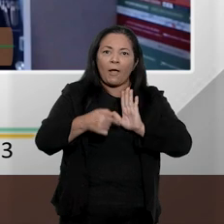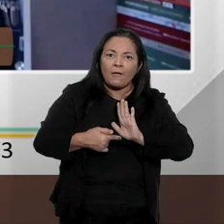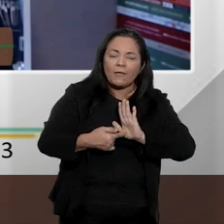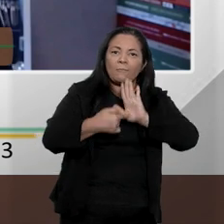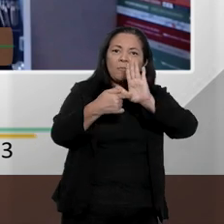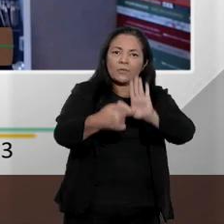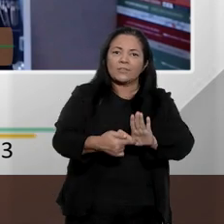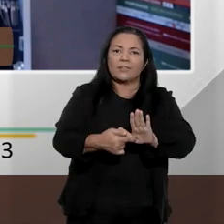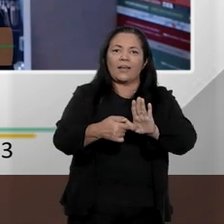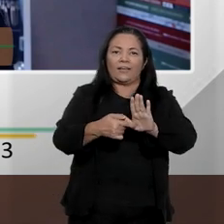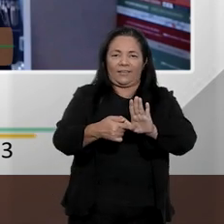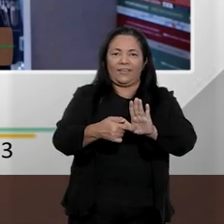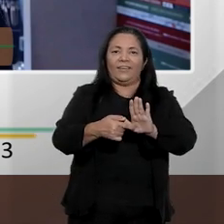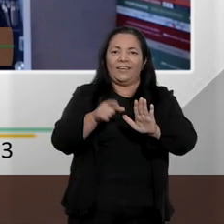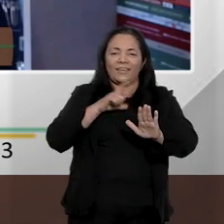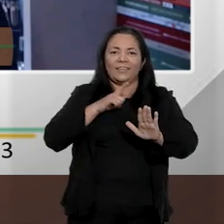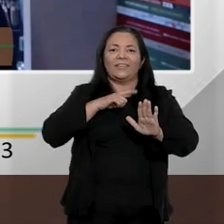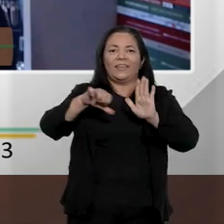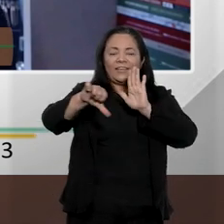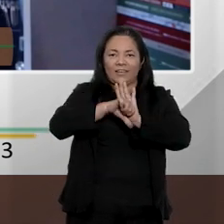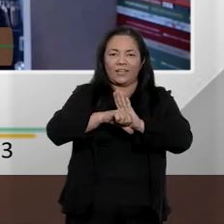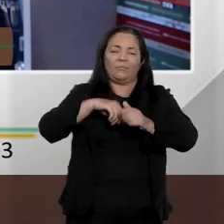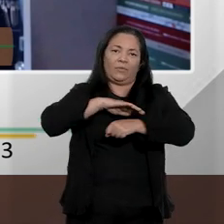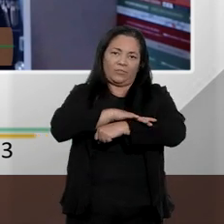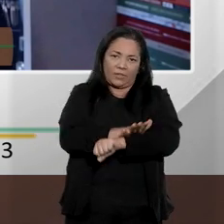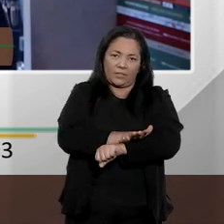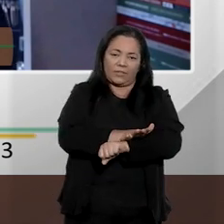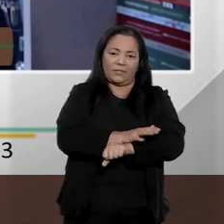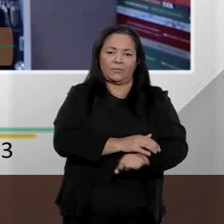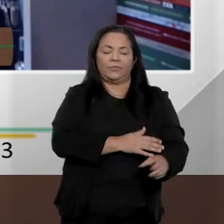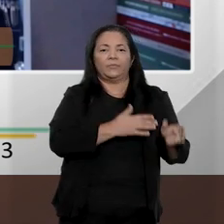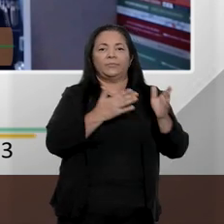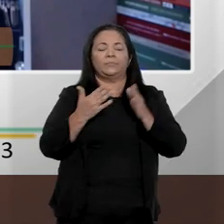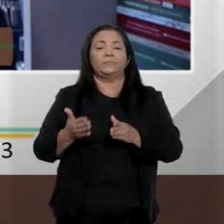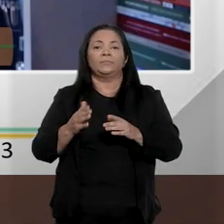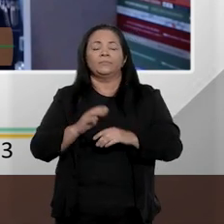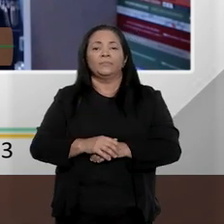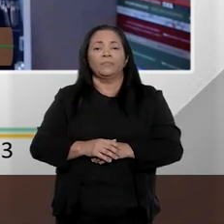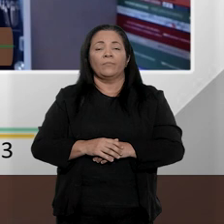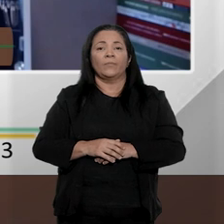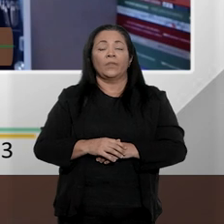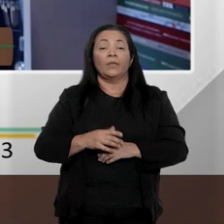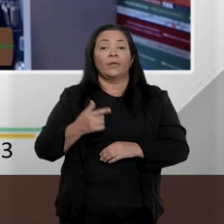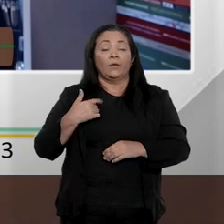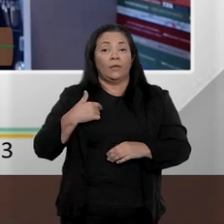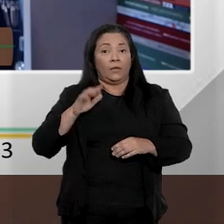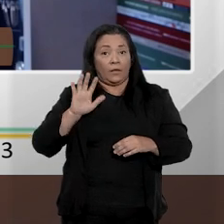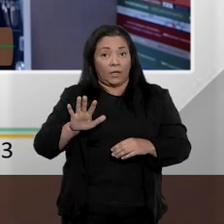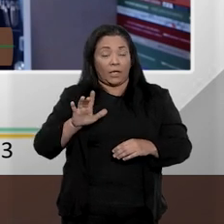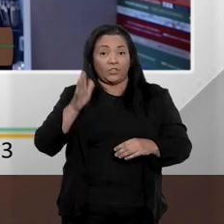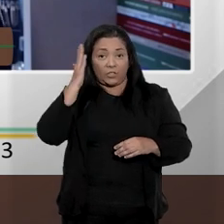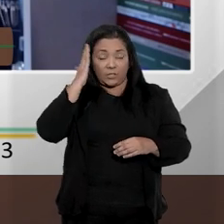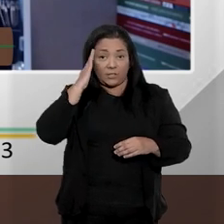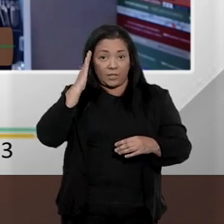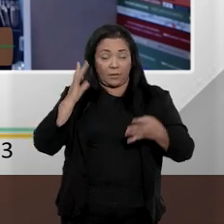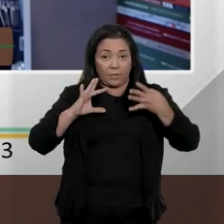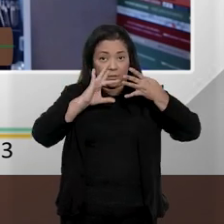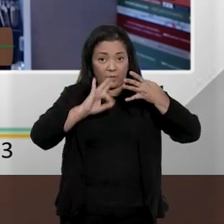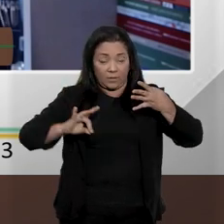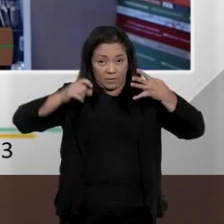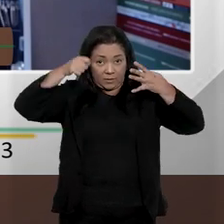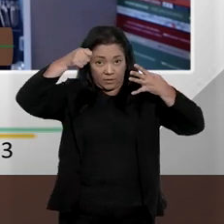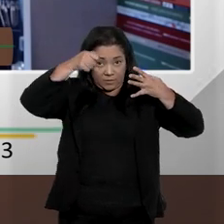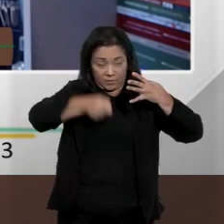É também importante, eu sempre tento fazer esse contraponto, é também importante perceber que, apesar de decisões paradigmáticas